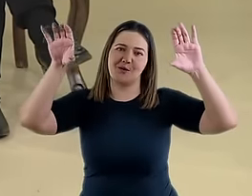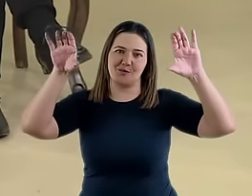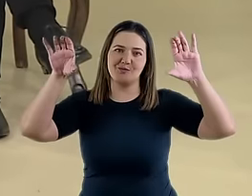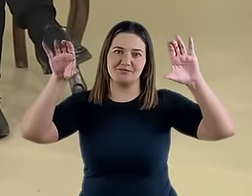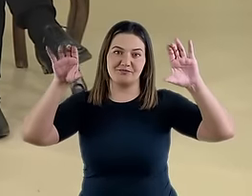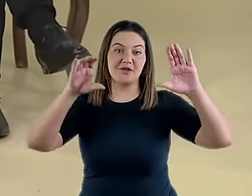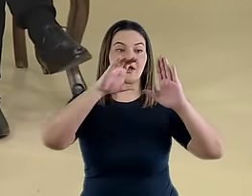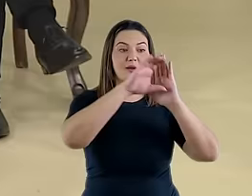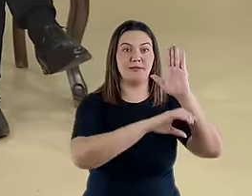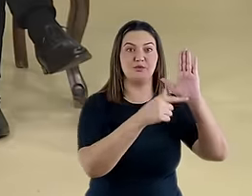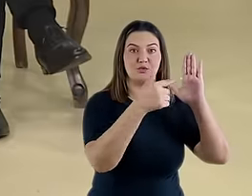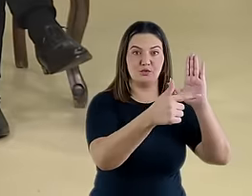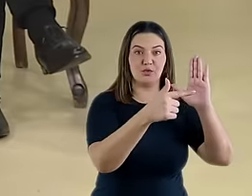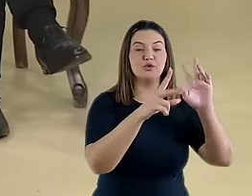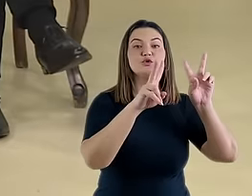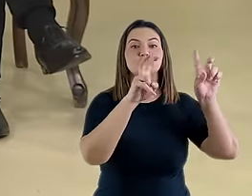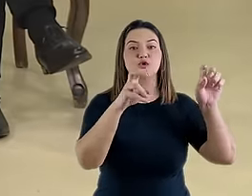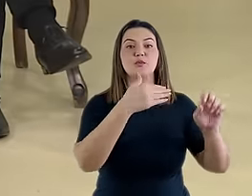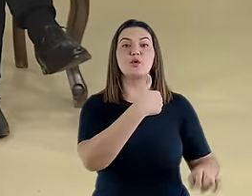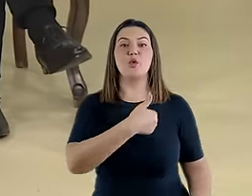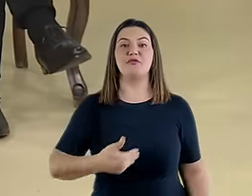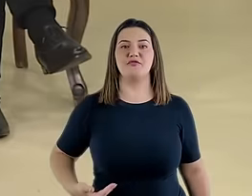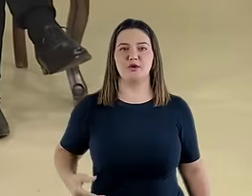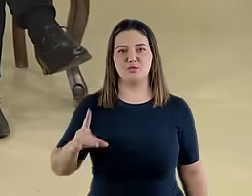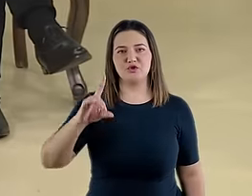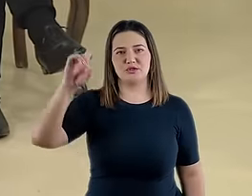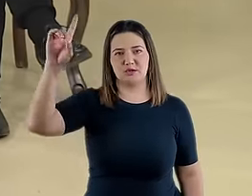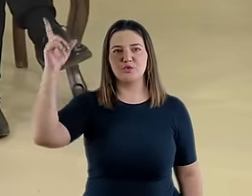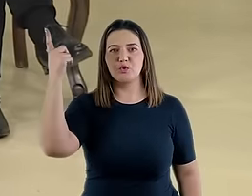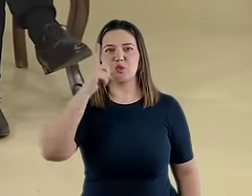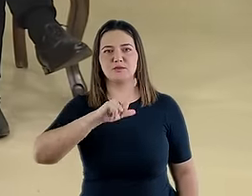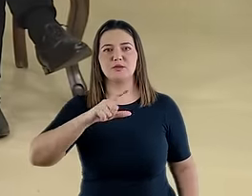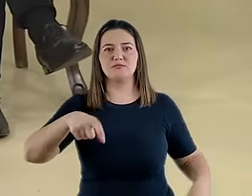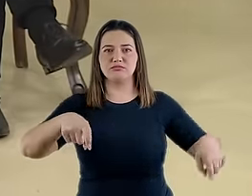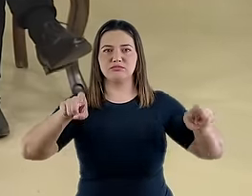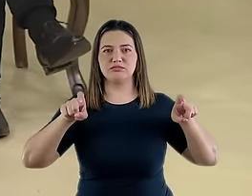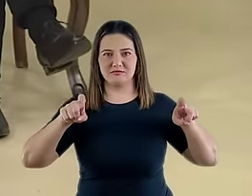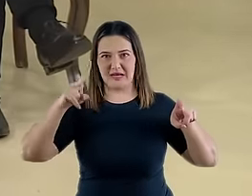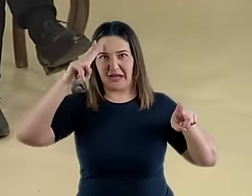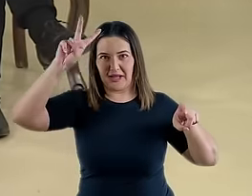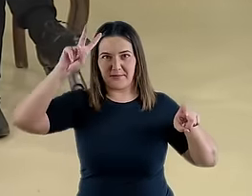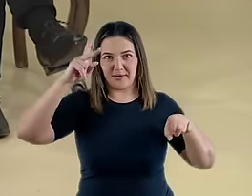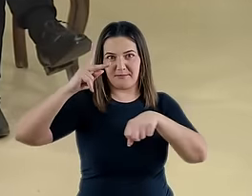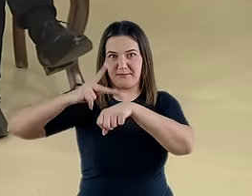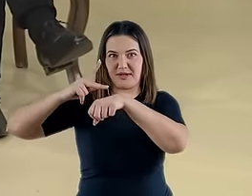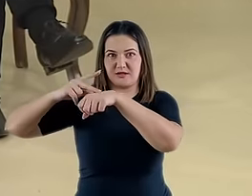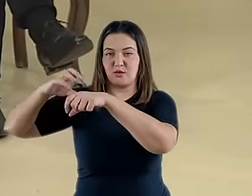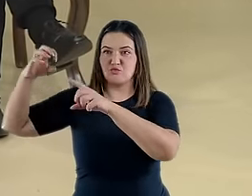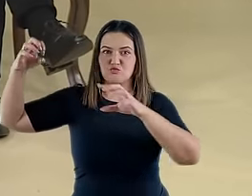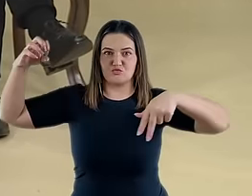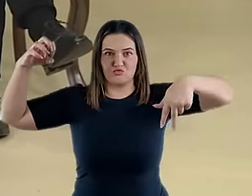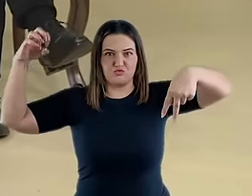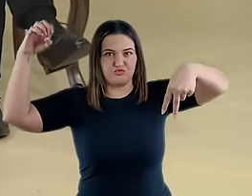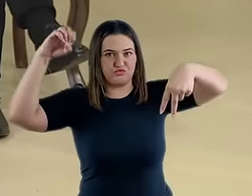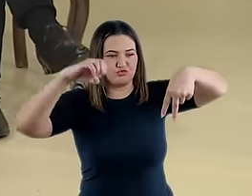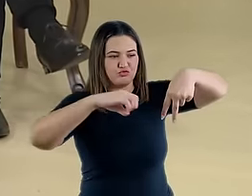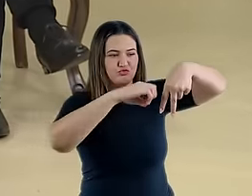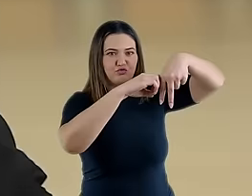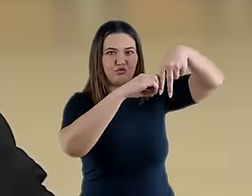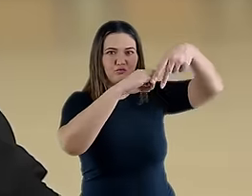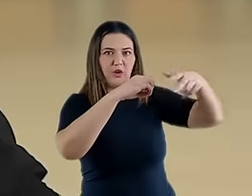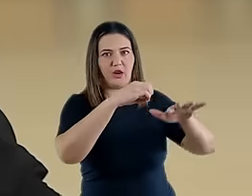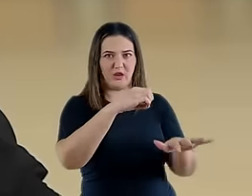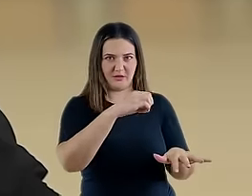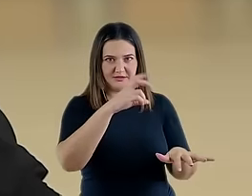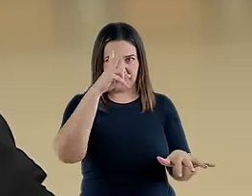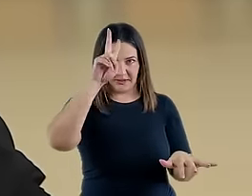o reino de Deus foi completamente estabelecido na Terra com a queda da pedra do céu que bate nos pés da estátua. Quando você